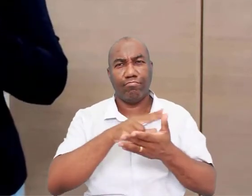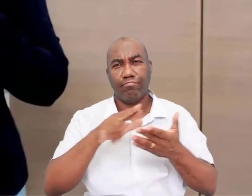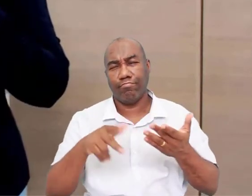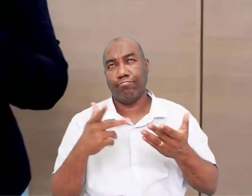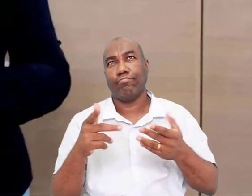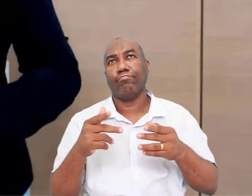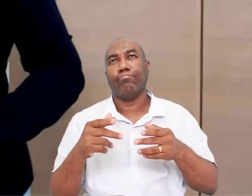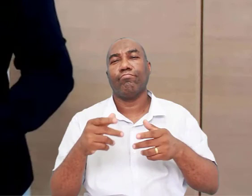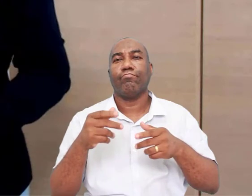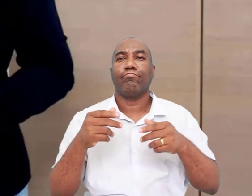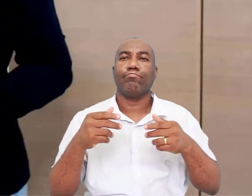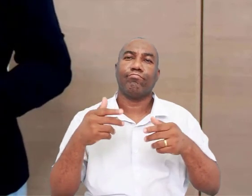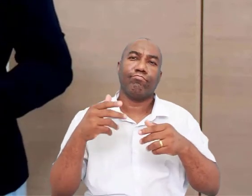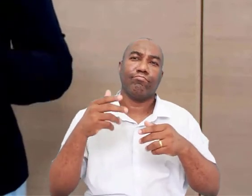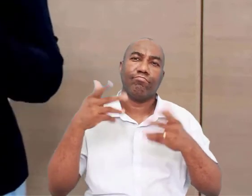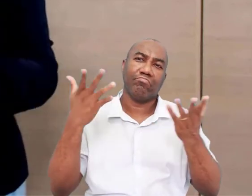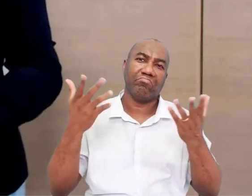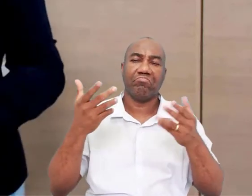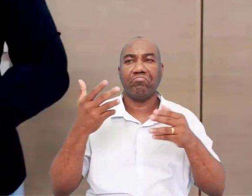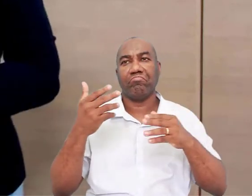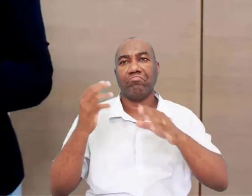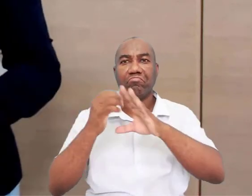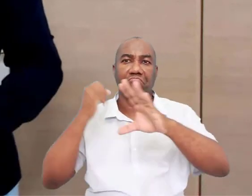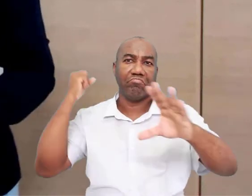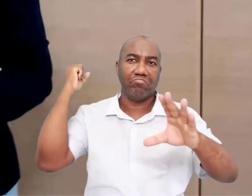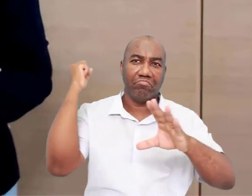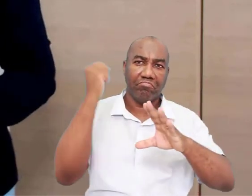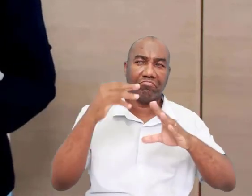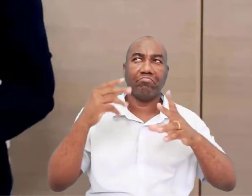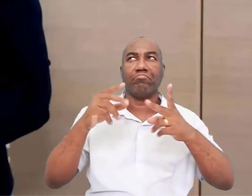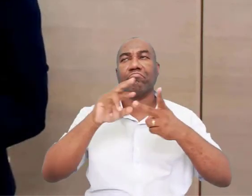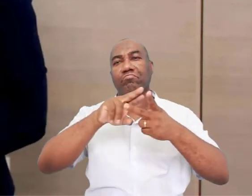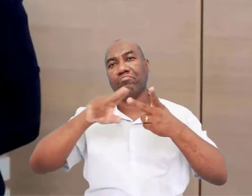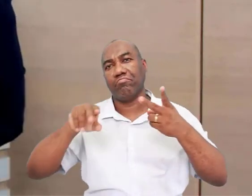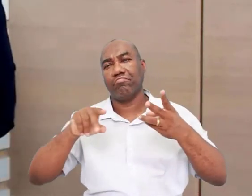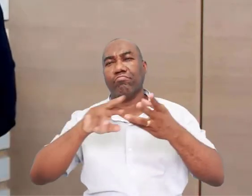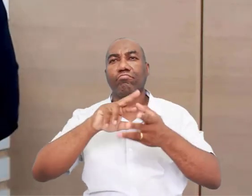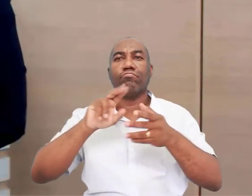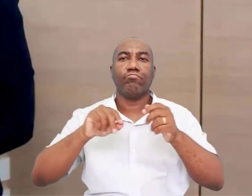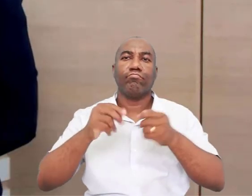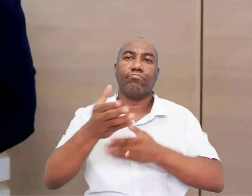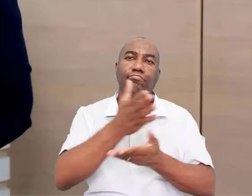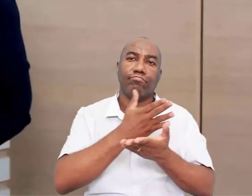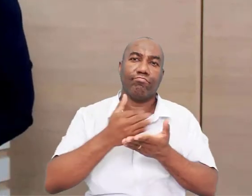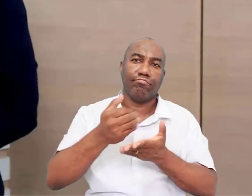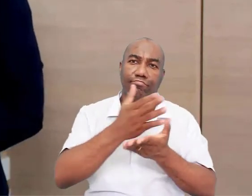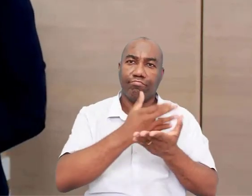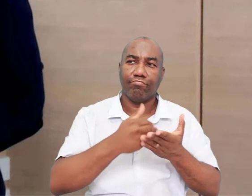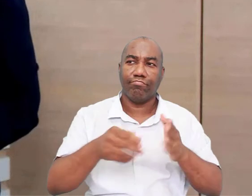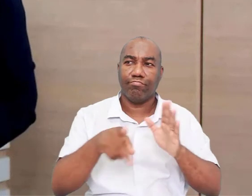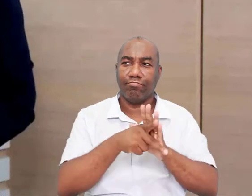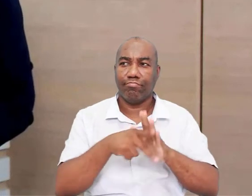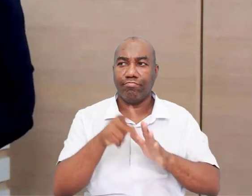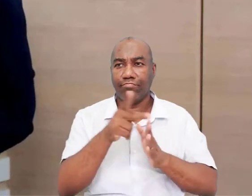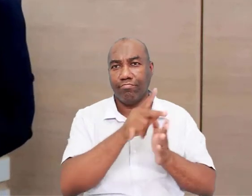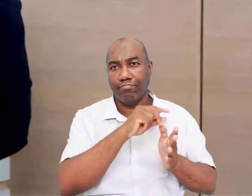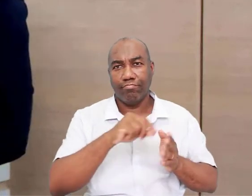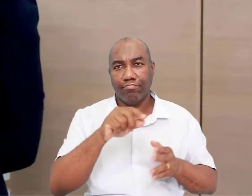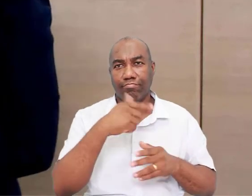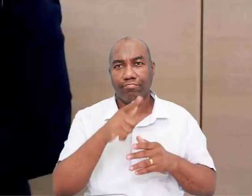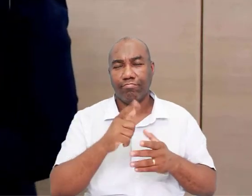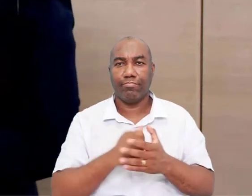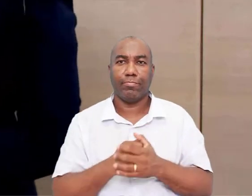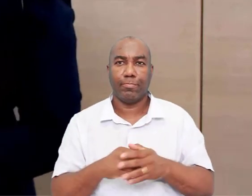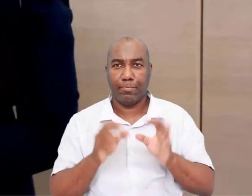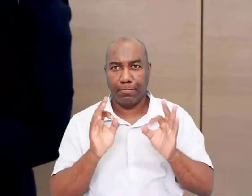a produção, o trabalho, tudo é coletivo, tá? Não existe propriedade privada nessa fase. Tudo bem?